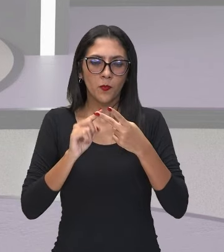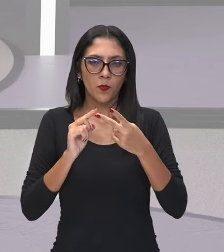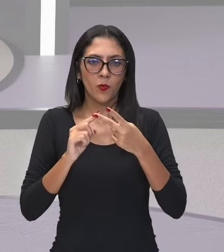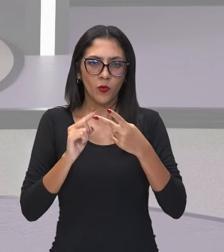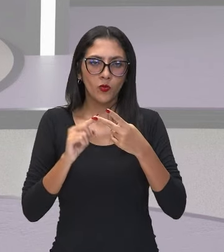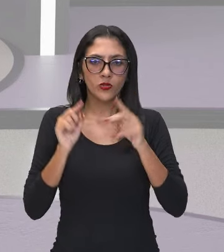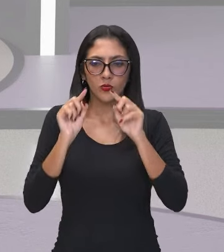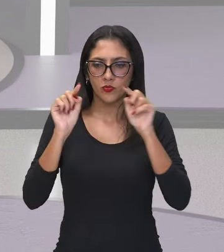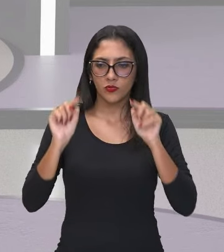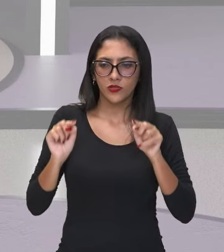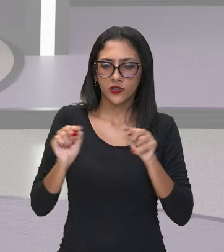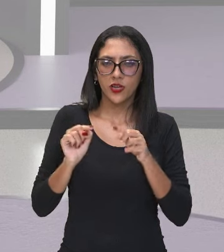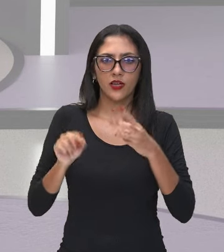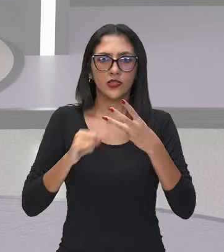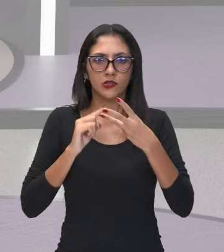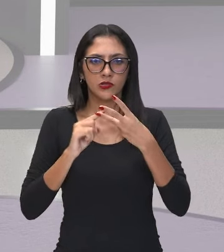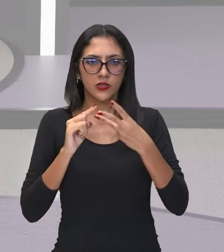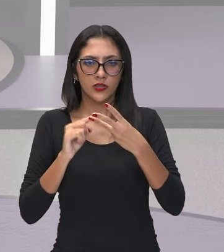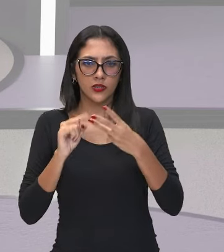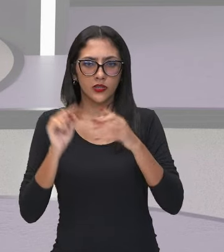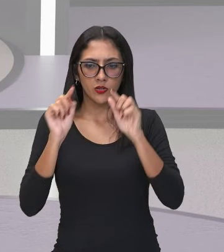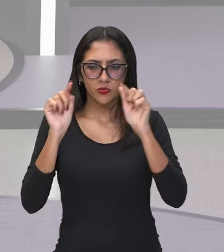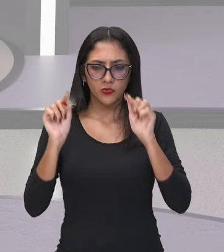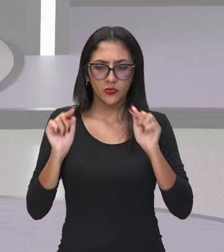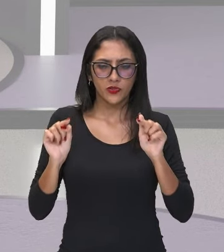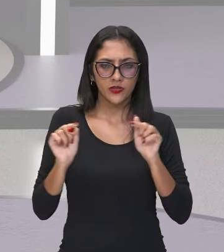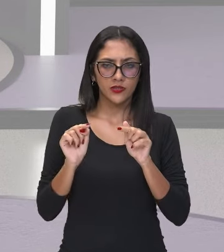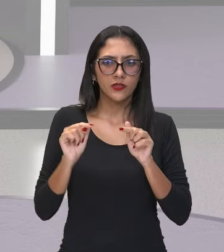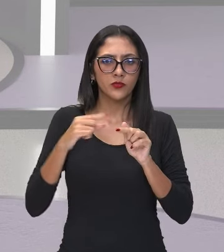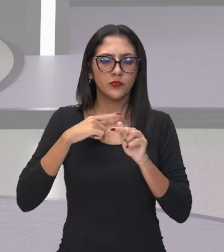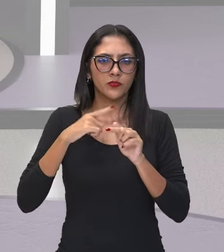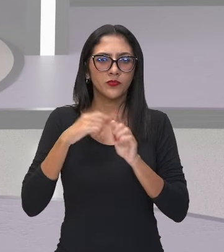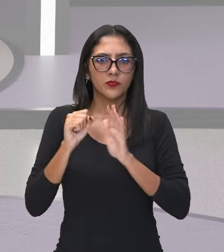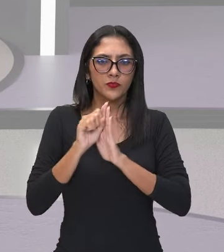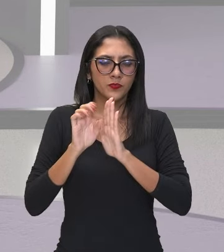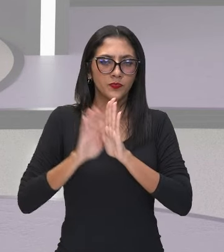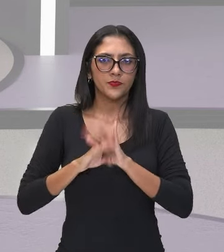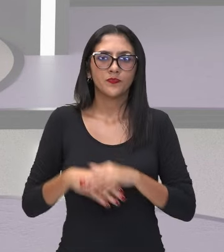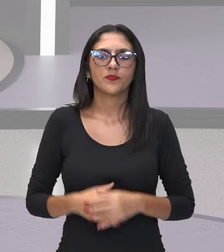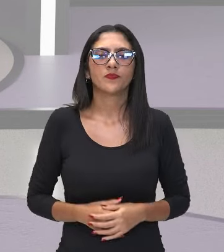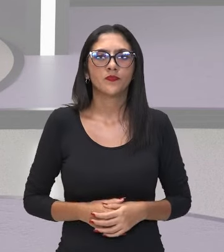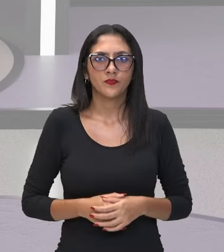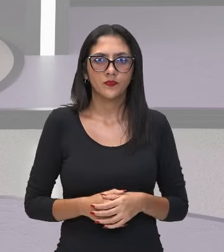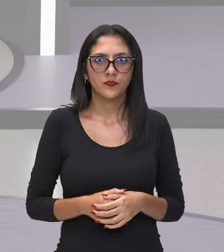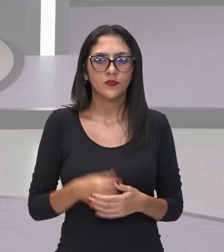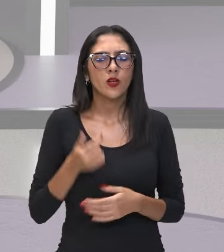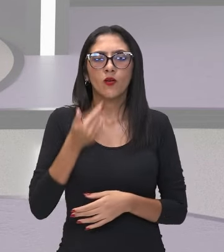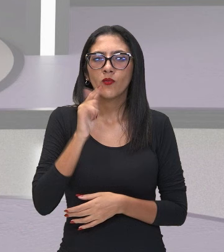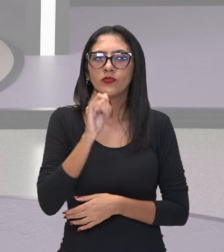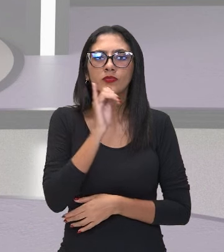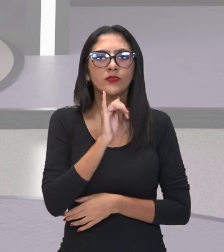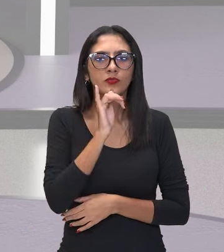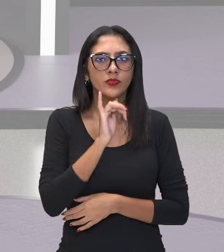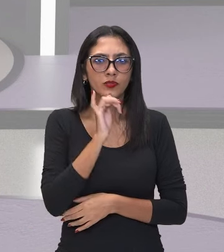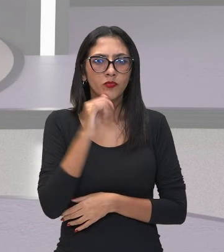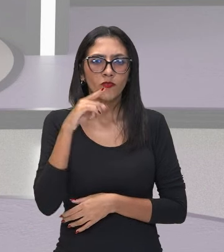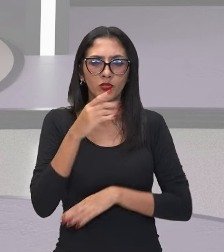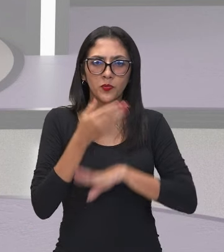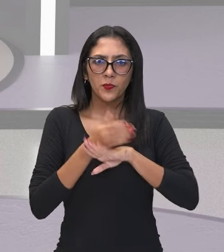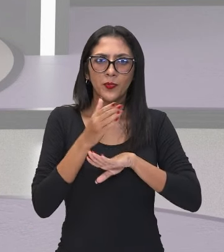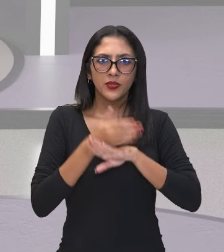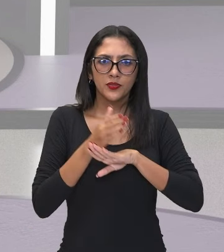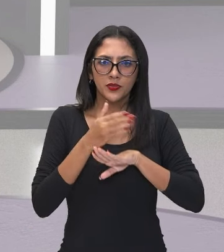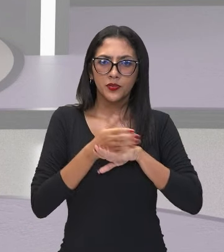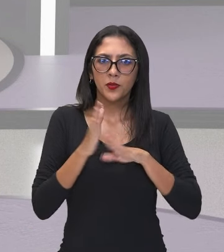depois vem a chave. E seguramente vai ser só sucesso. Mais um exemplo aí na sua tela para você fixar melhor.